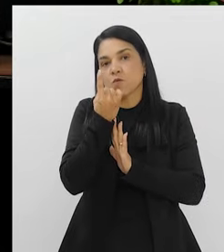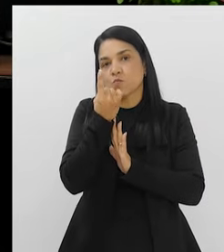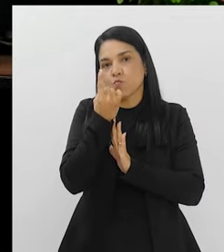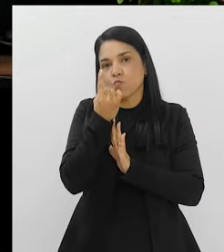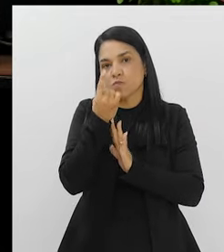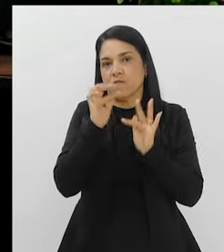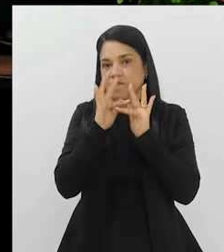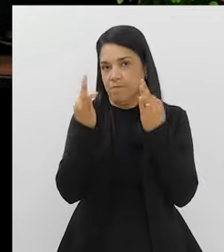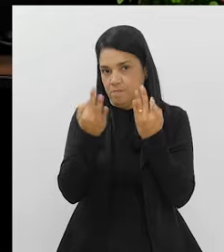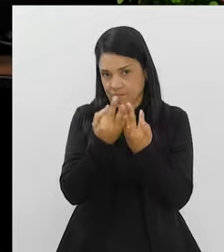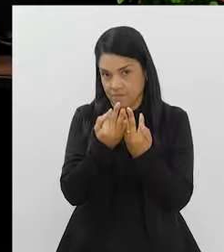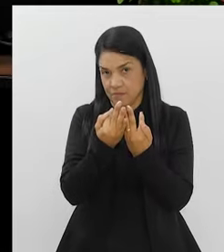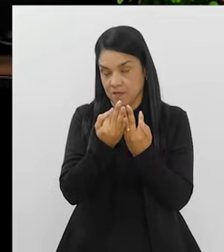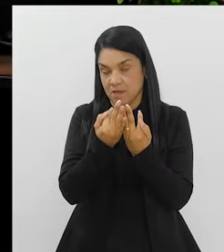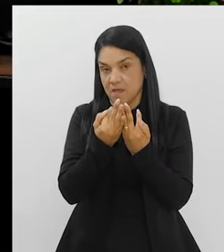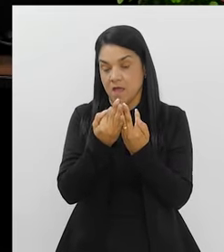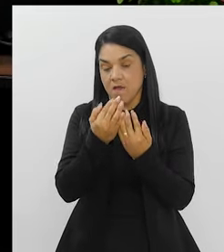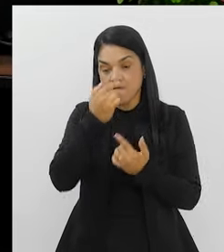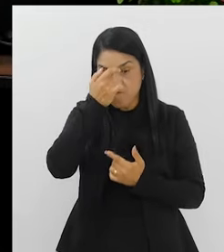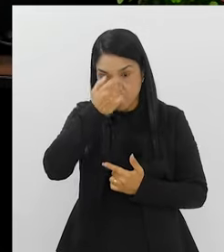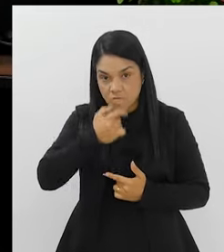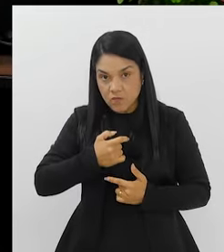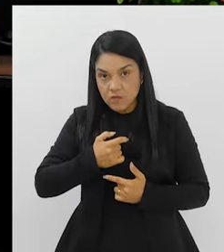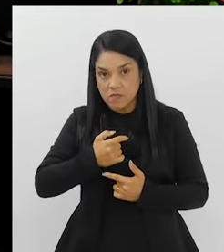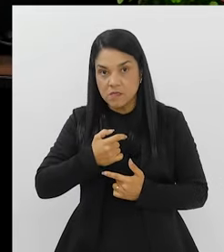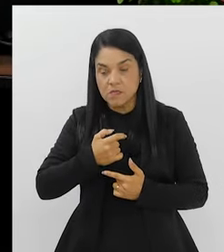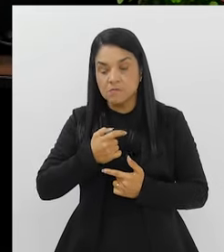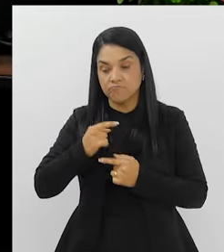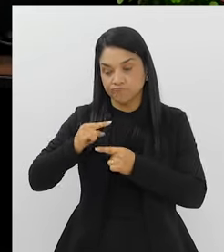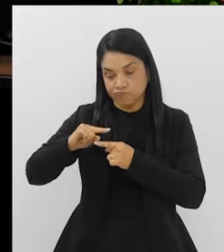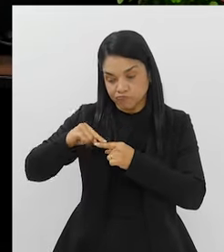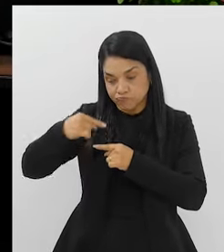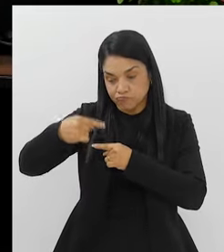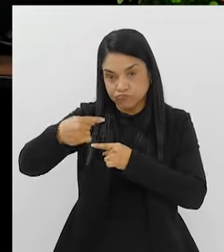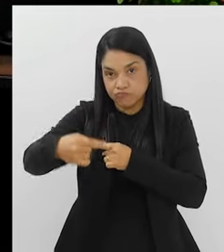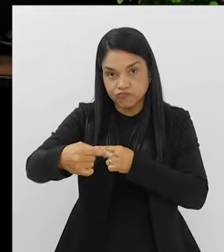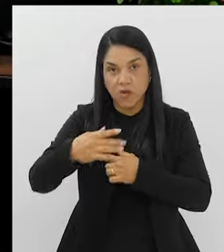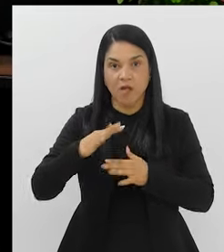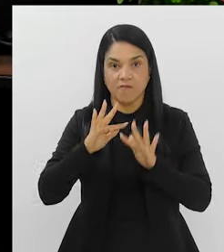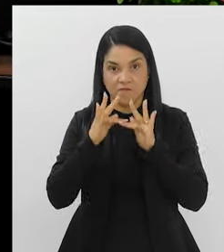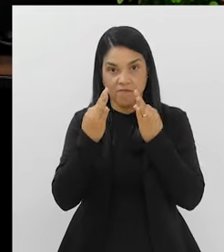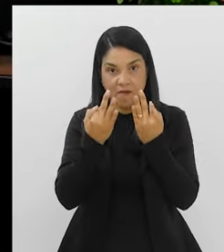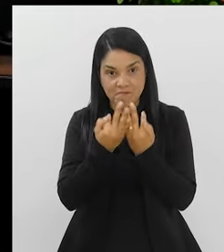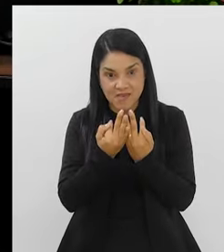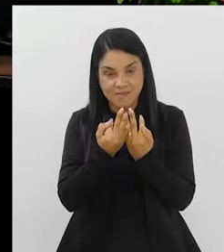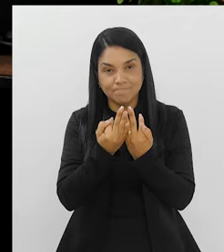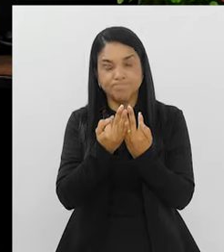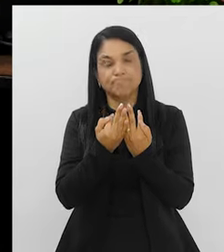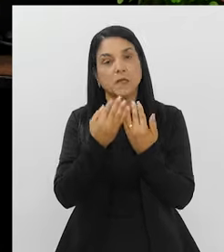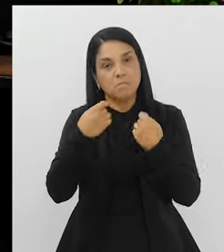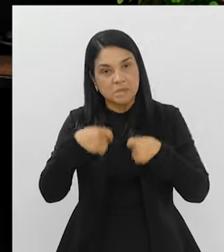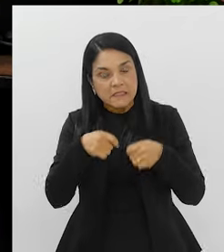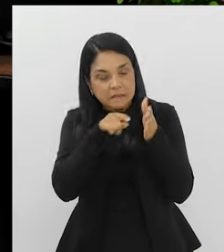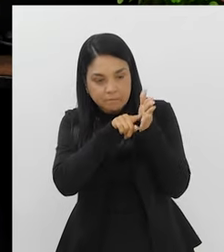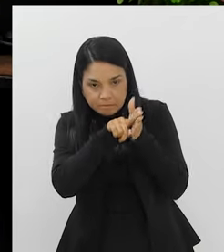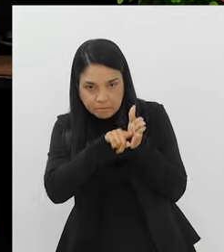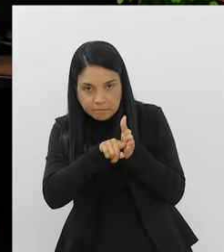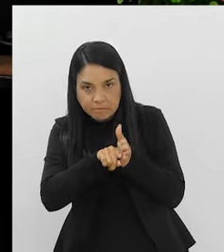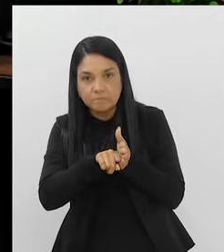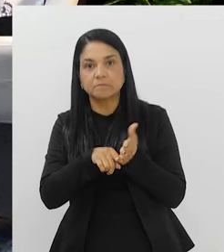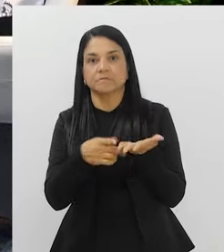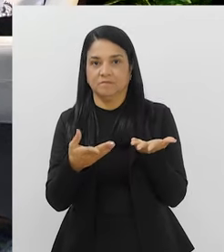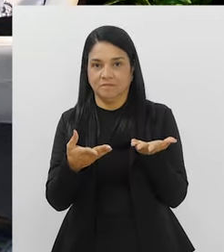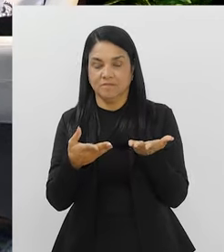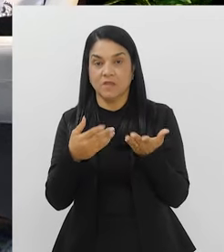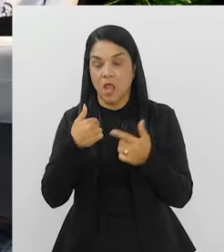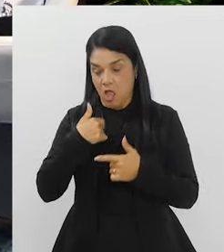família. E a partir de você é que os seus parentes vão precisar a começar a investigar. Agora, eu